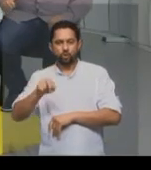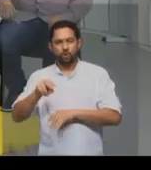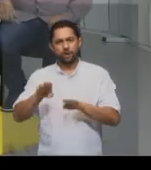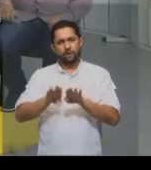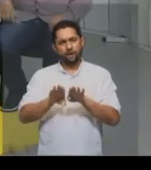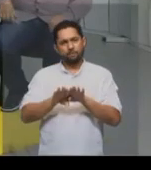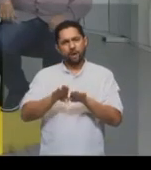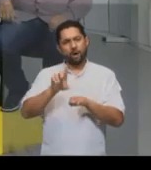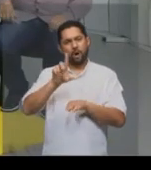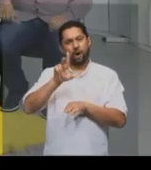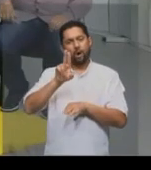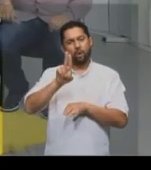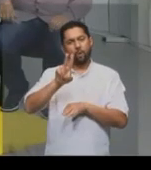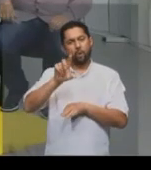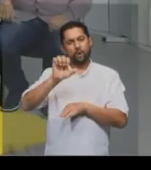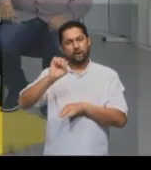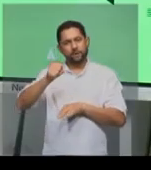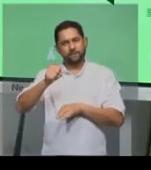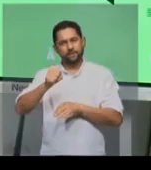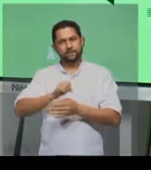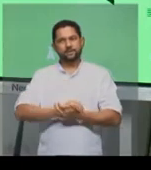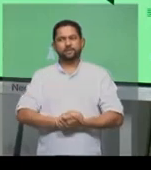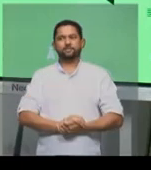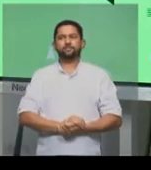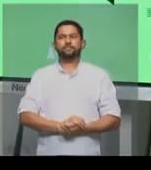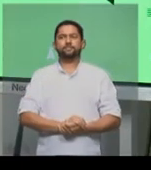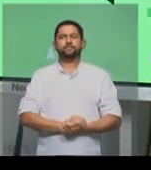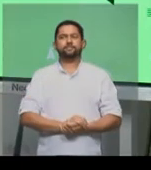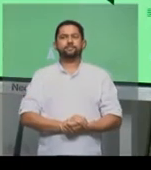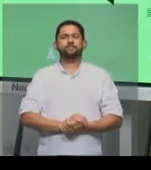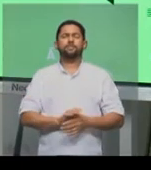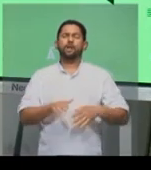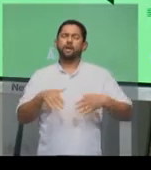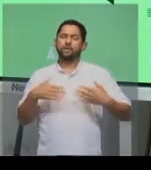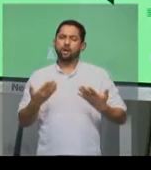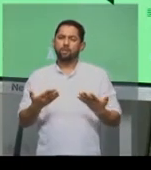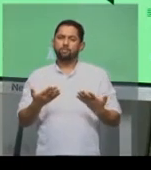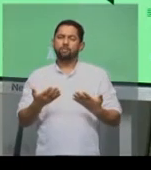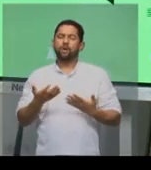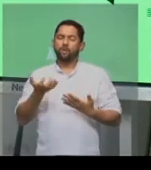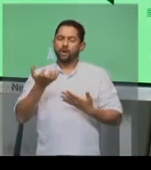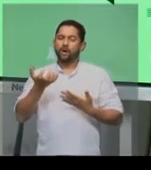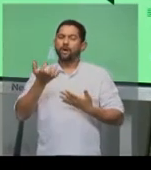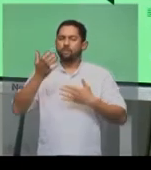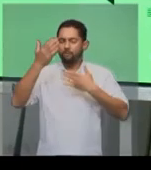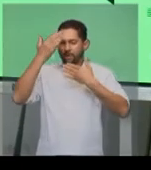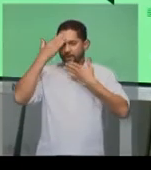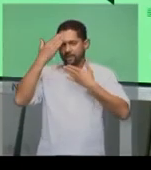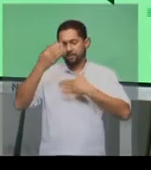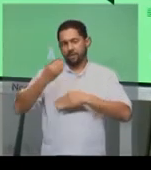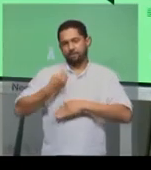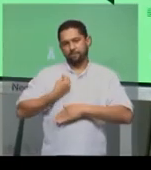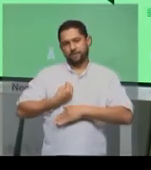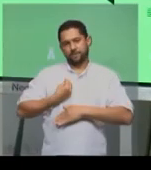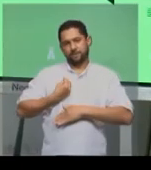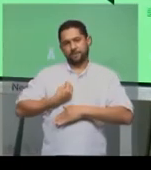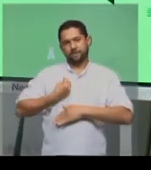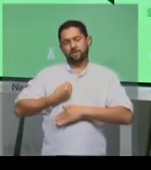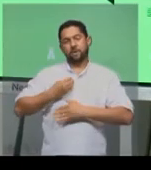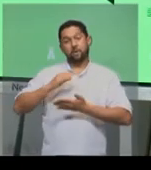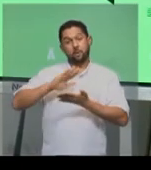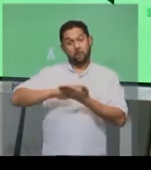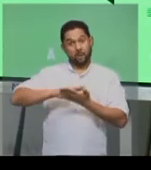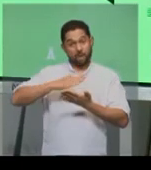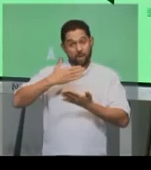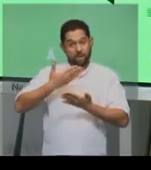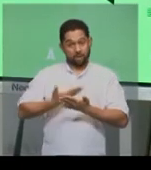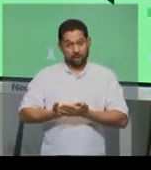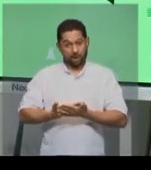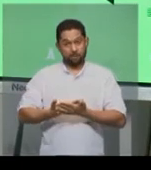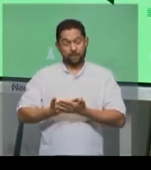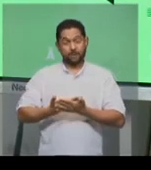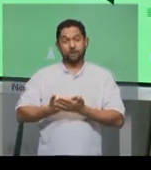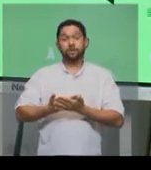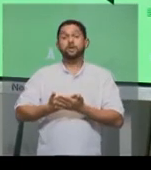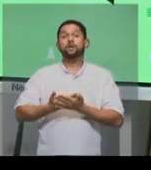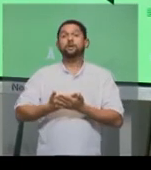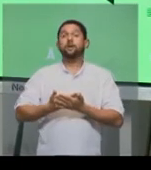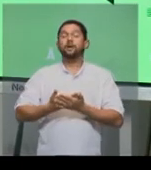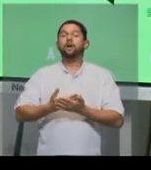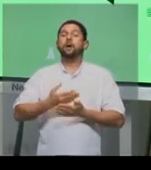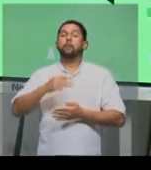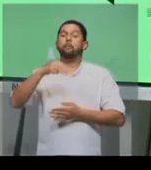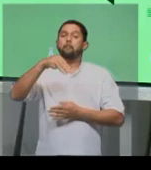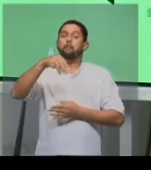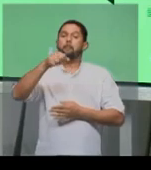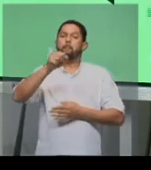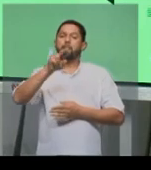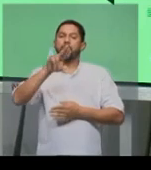bem-vindos, professores! Gostaria também de agradecer a presença dos nossos intérpretes de Libras, a